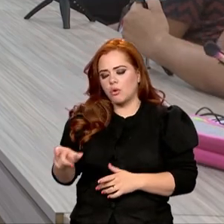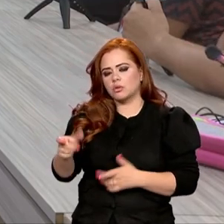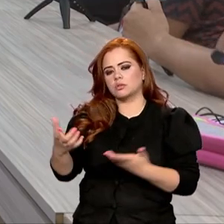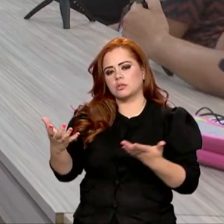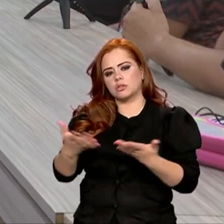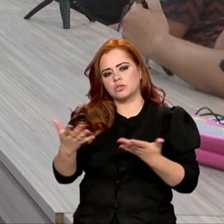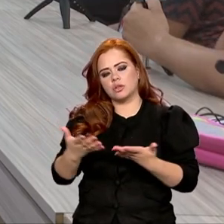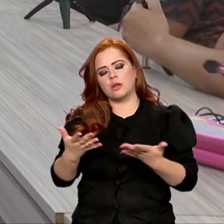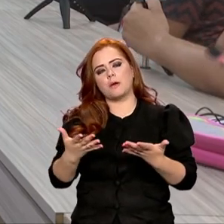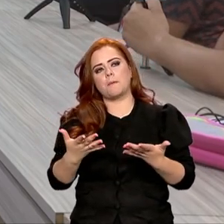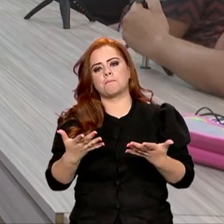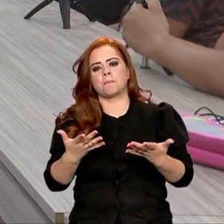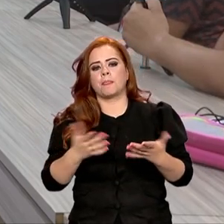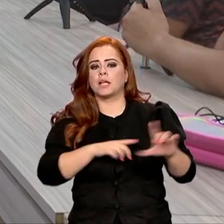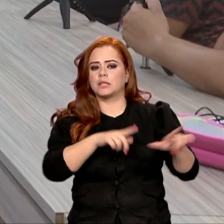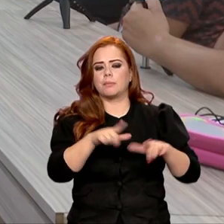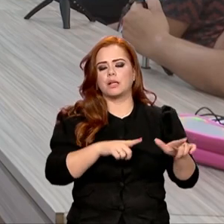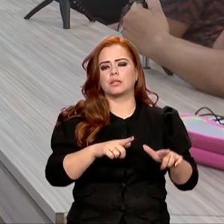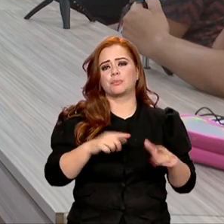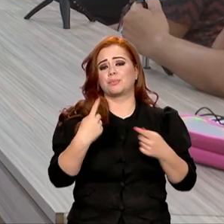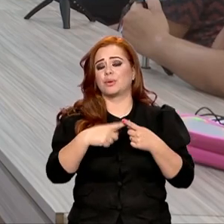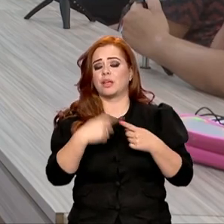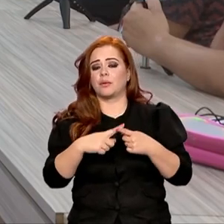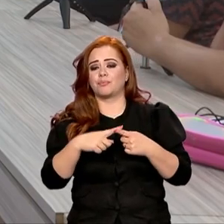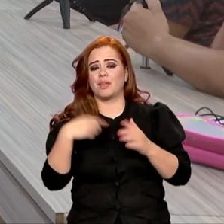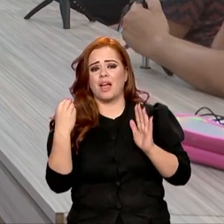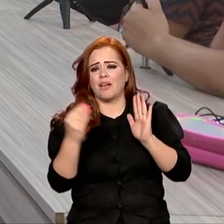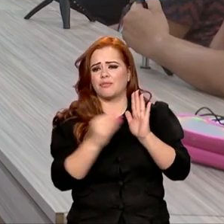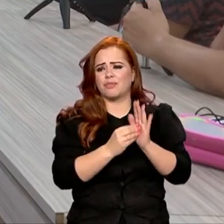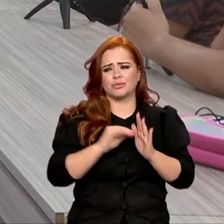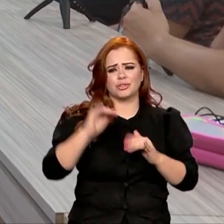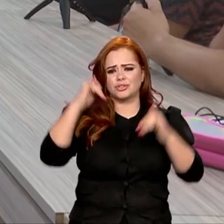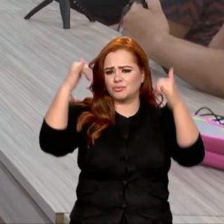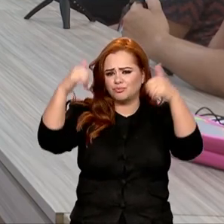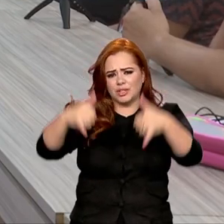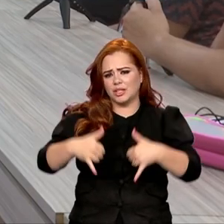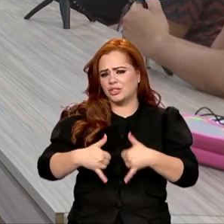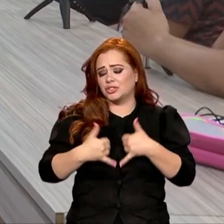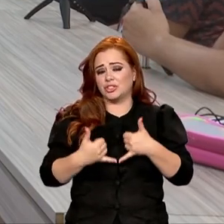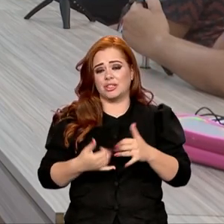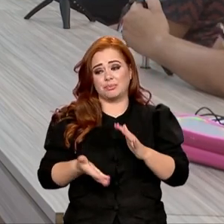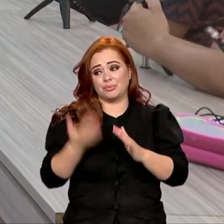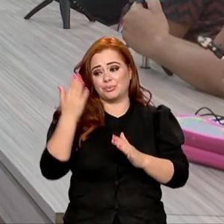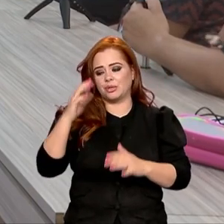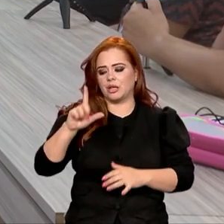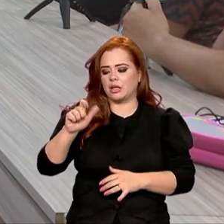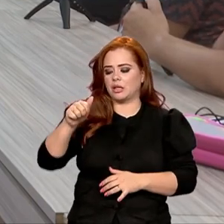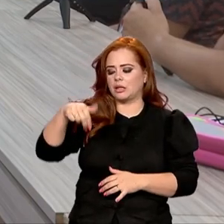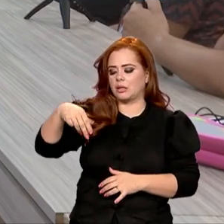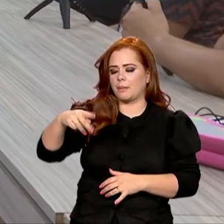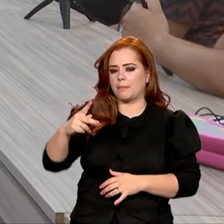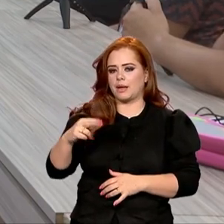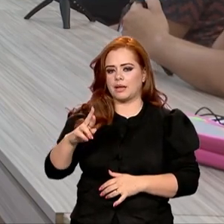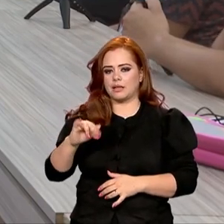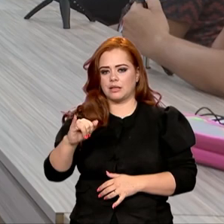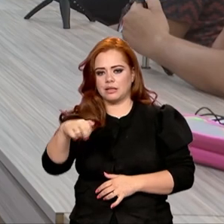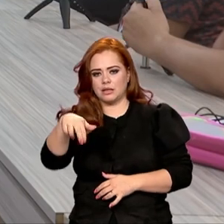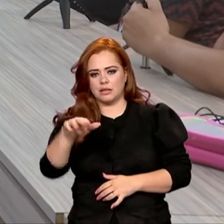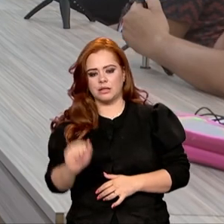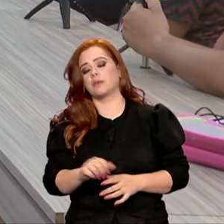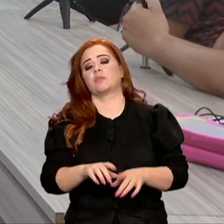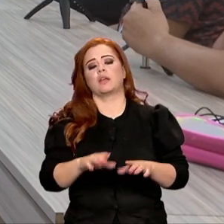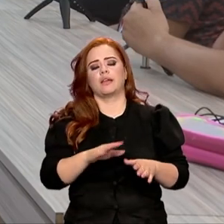pauta rotineira aqui era falta de energia desde a época da Lamparina e manifestações, etc.